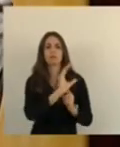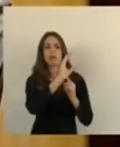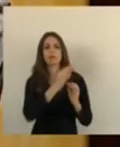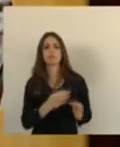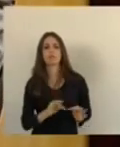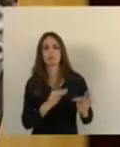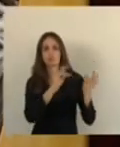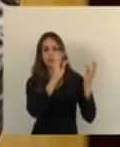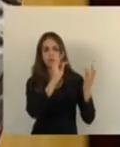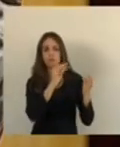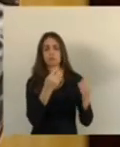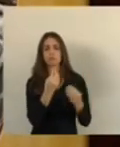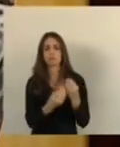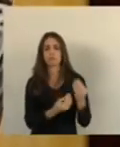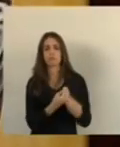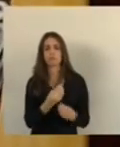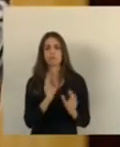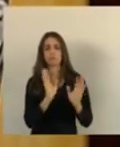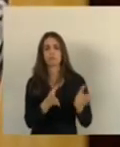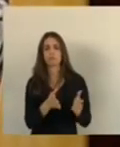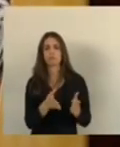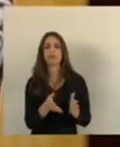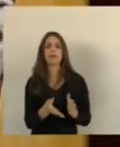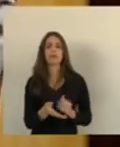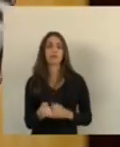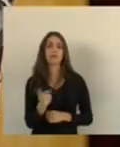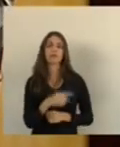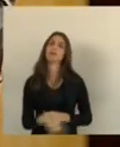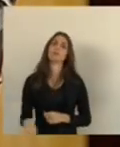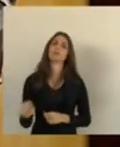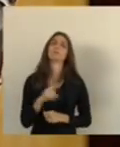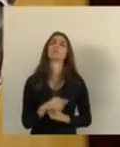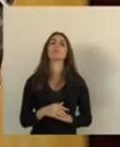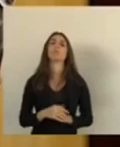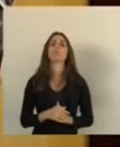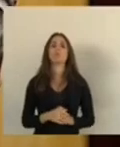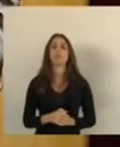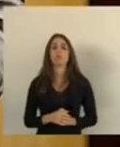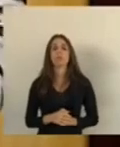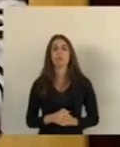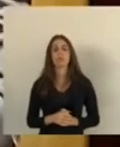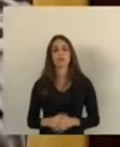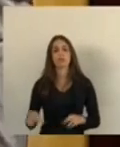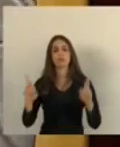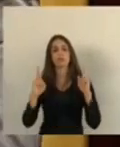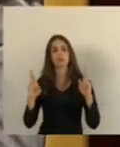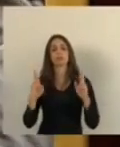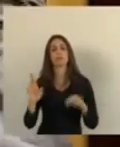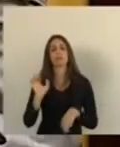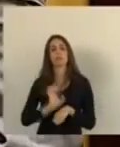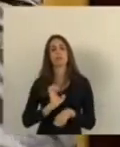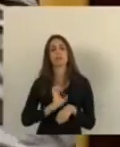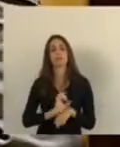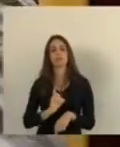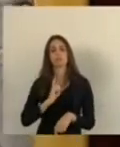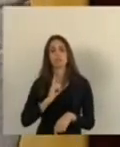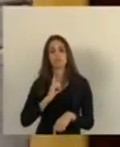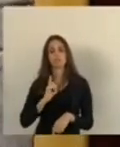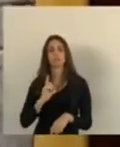tecnologia Como foi feito no relato do deputado Chambinho E acreditando que o nosso estado tem essa vocação